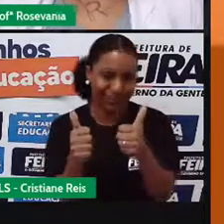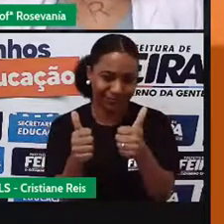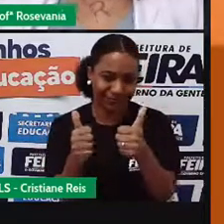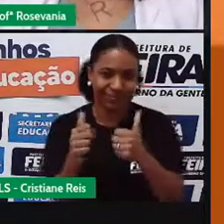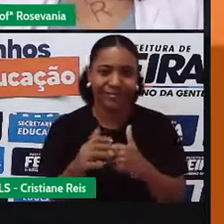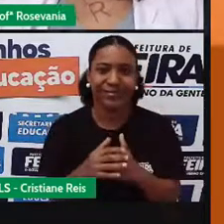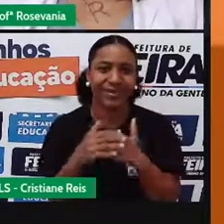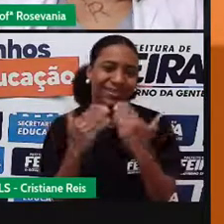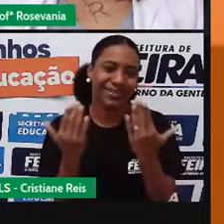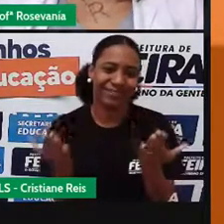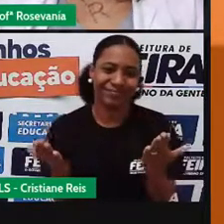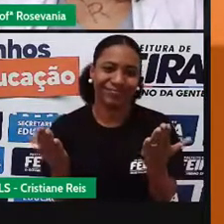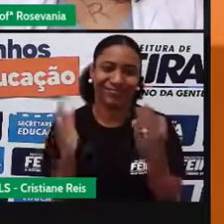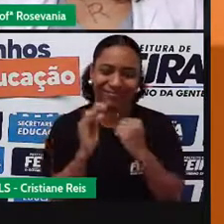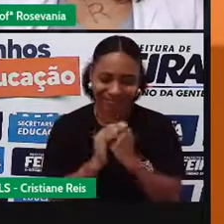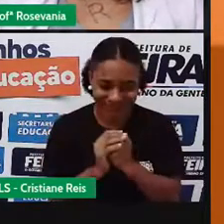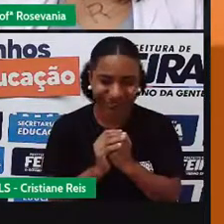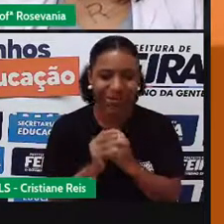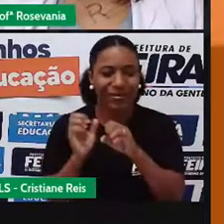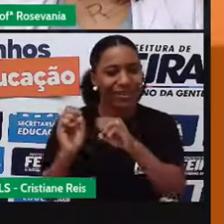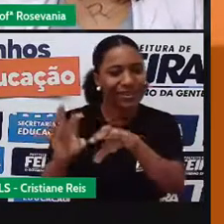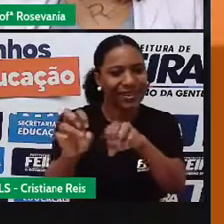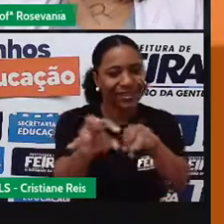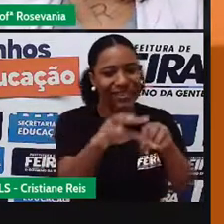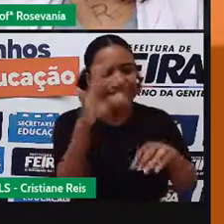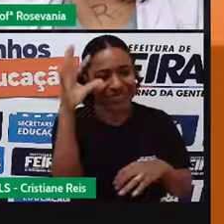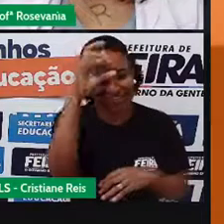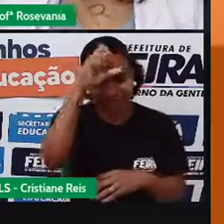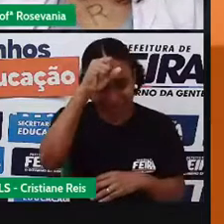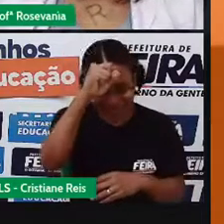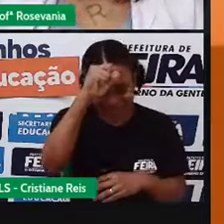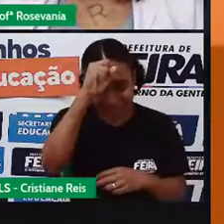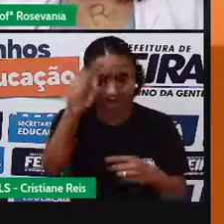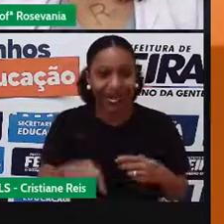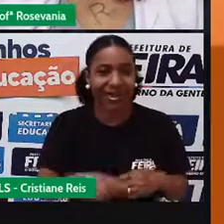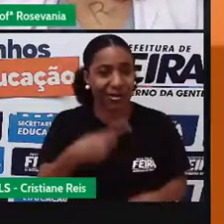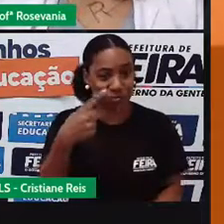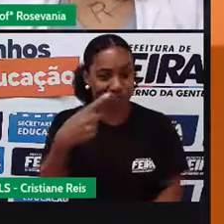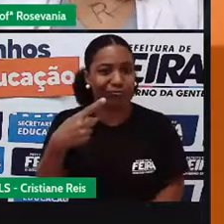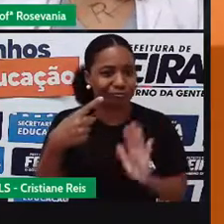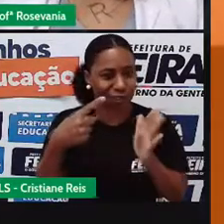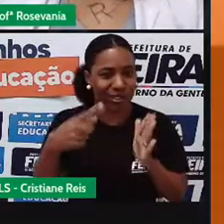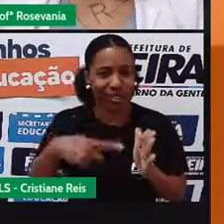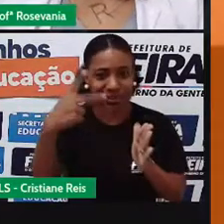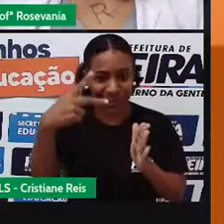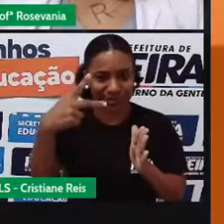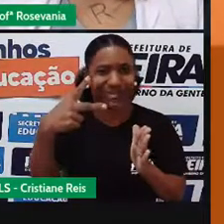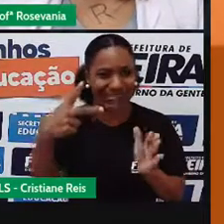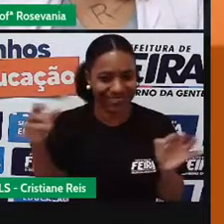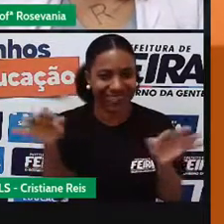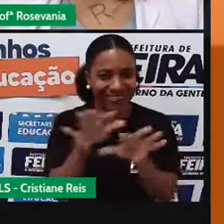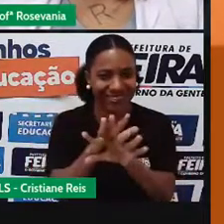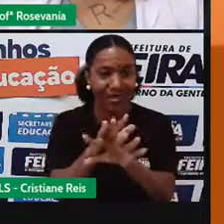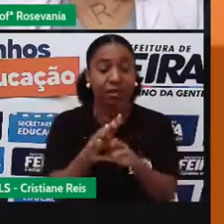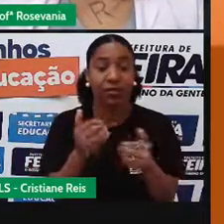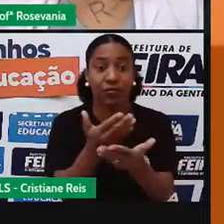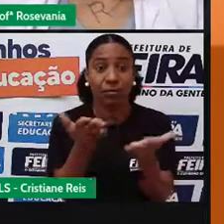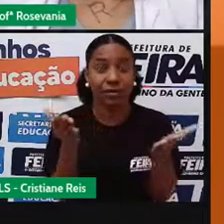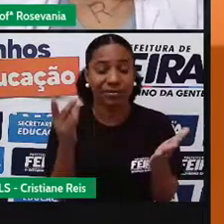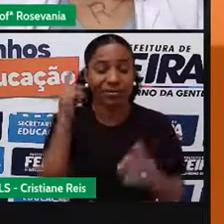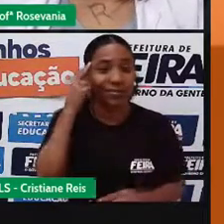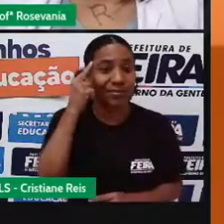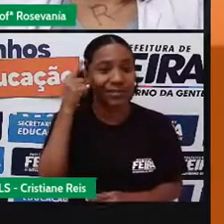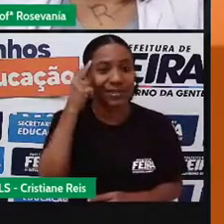Bom, essa, né, foi a nossa aula de hoje, a continuidade da outra aula e espero que vocês, né, repensem,